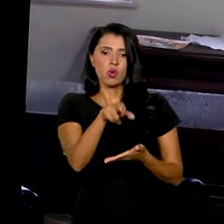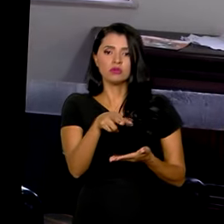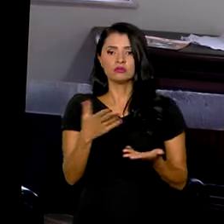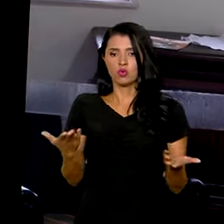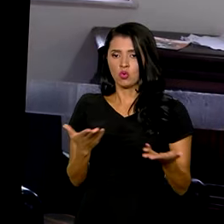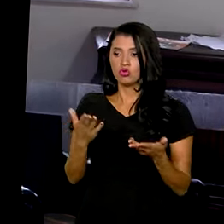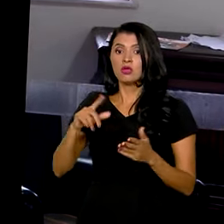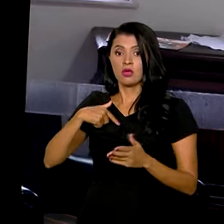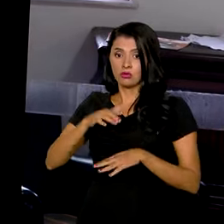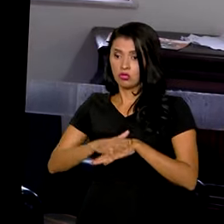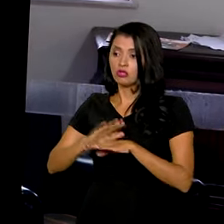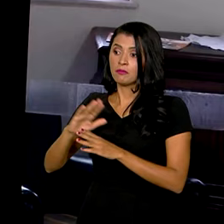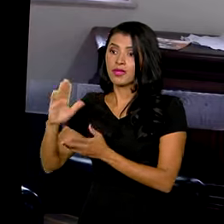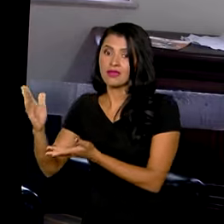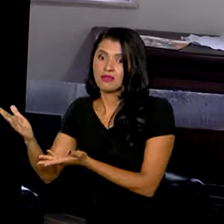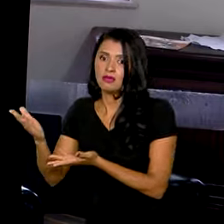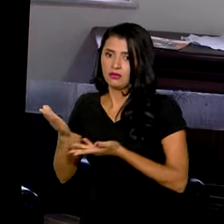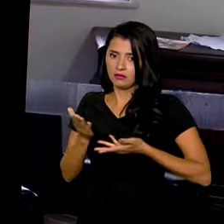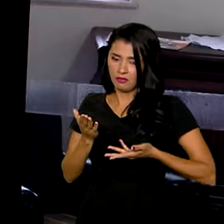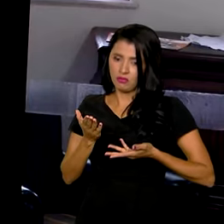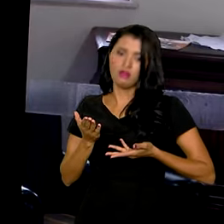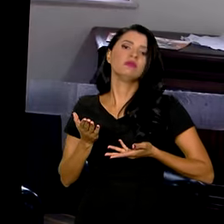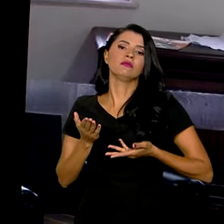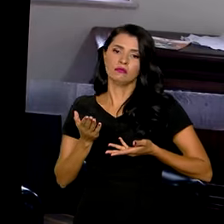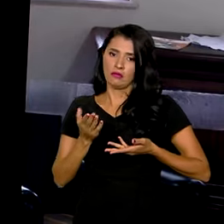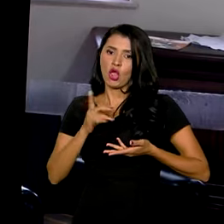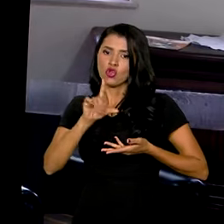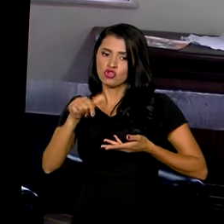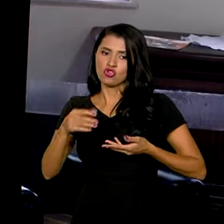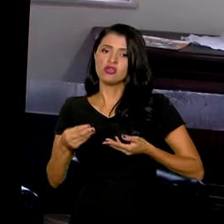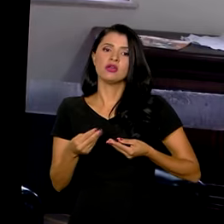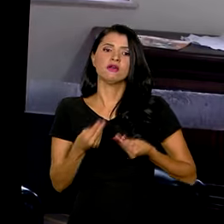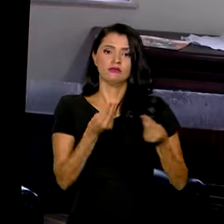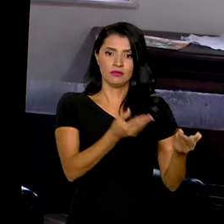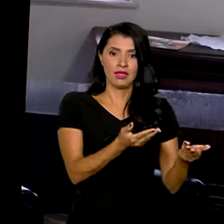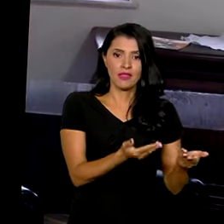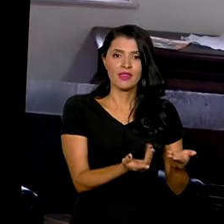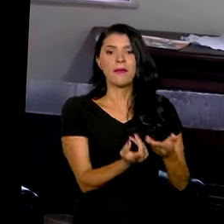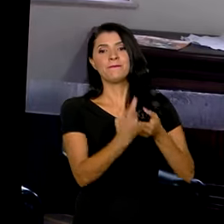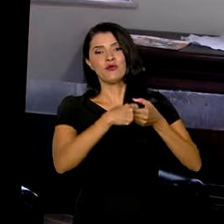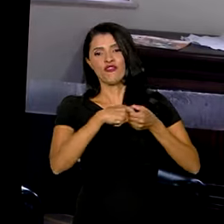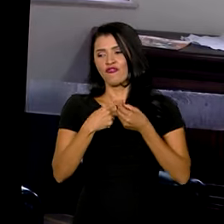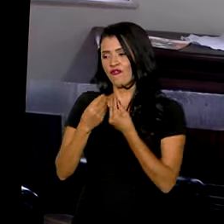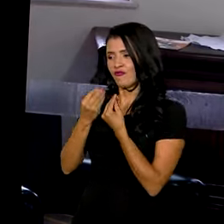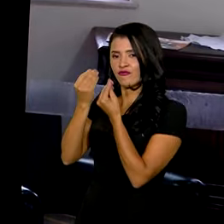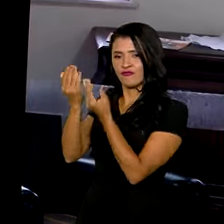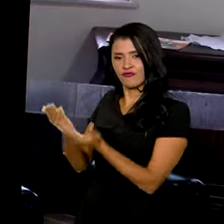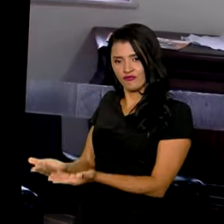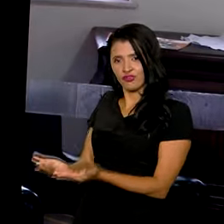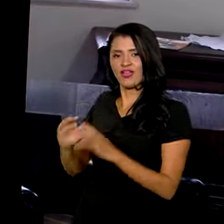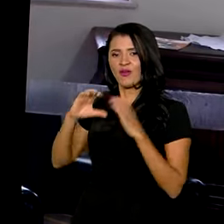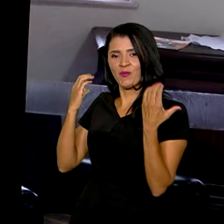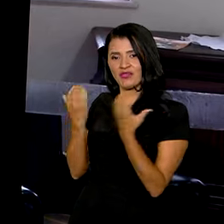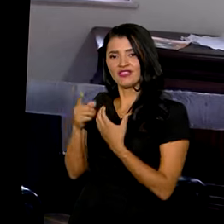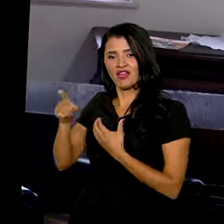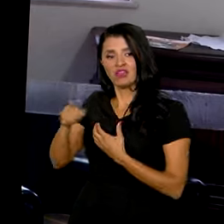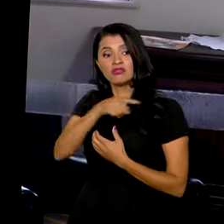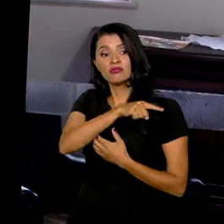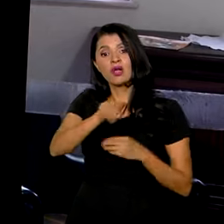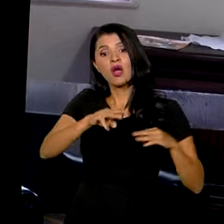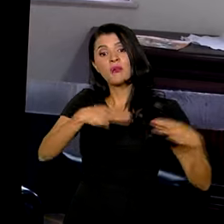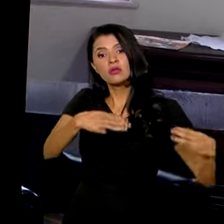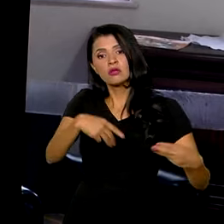para receber a demanda, mas daqui a alguns dias a gente vai voltar para devolver para a comunidade o que os ministérios